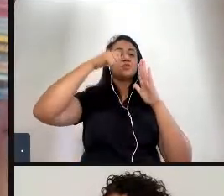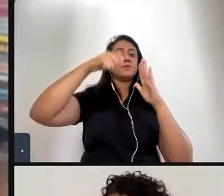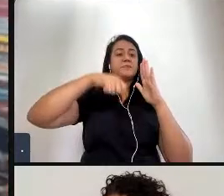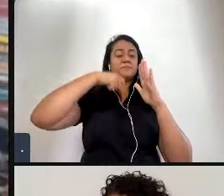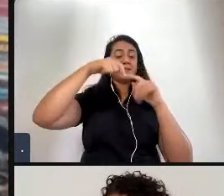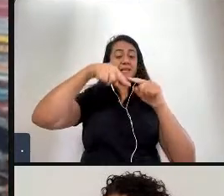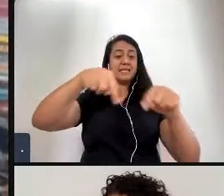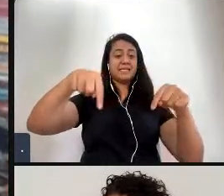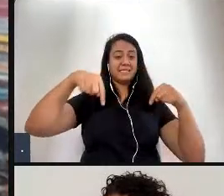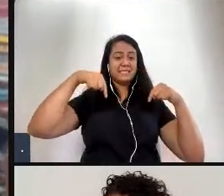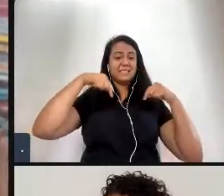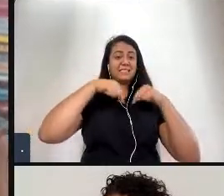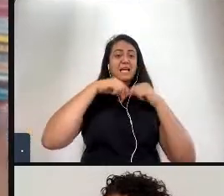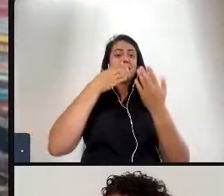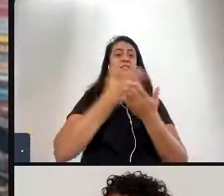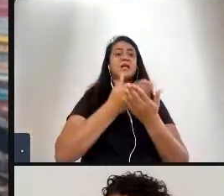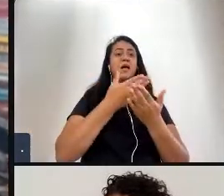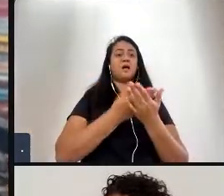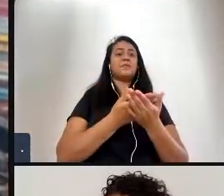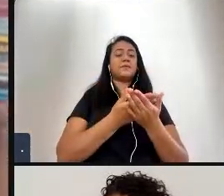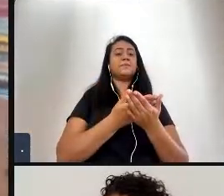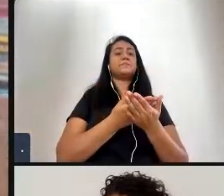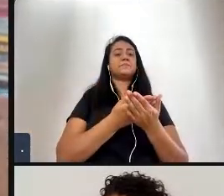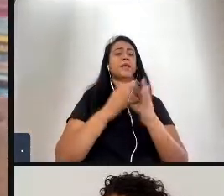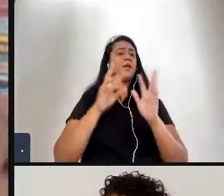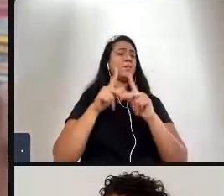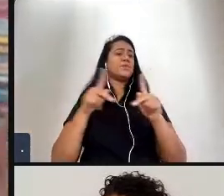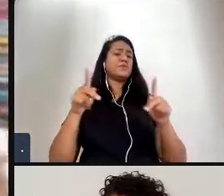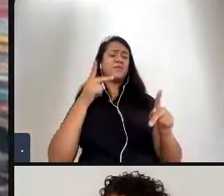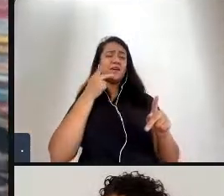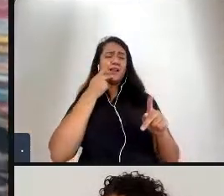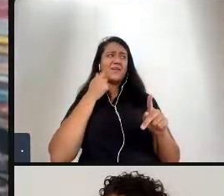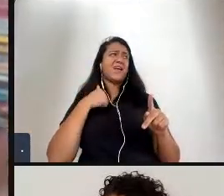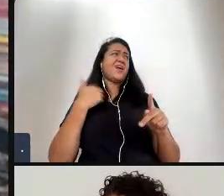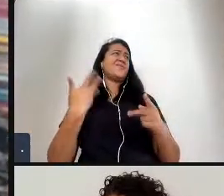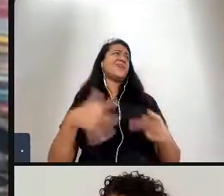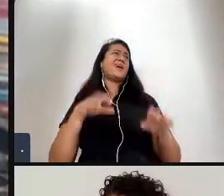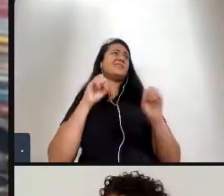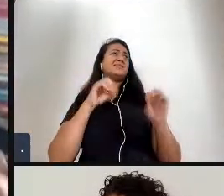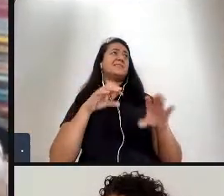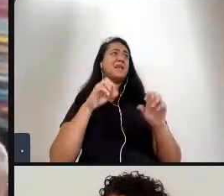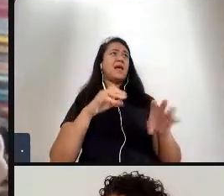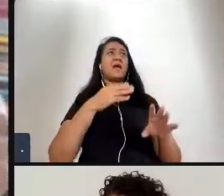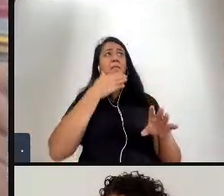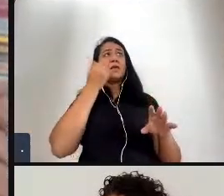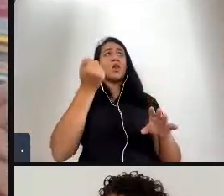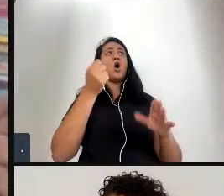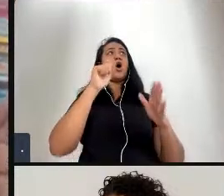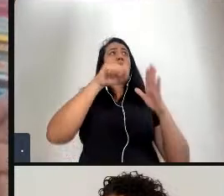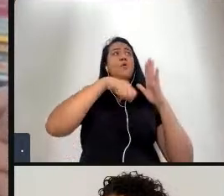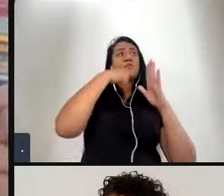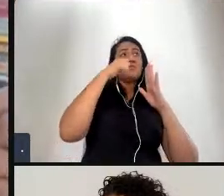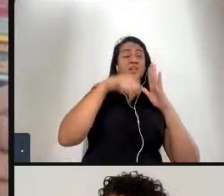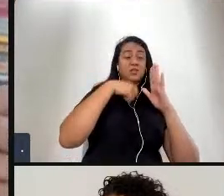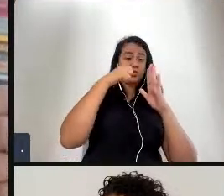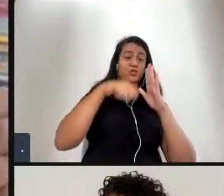colegas e quando não queria dar aula dava um vídeo é descanso ou seja você pega um vídeo etc mas assim